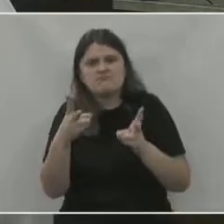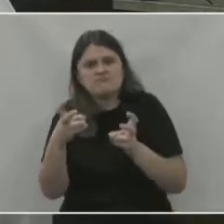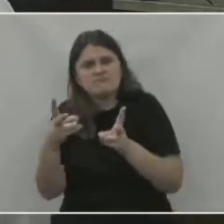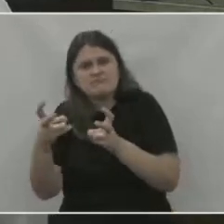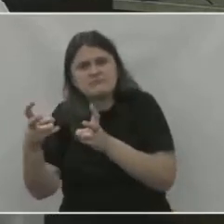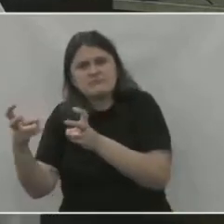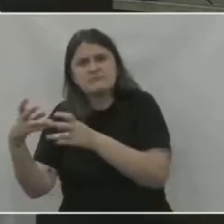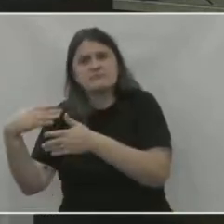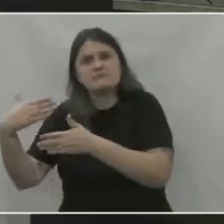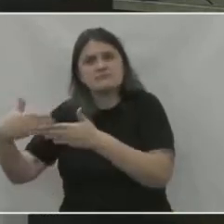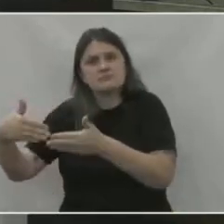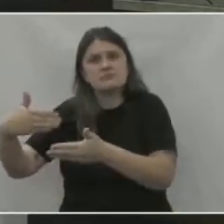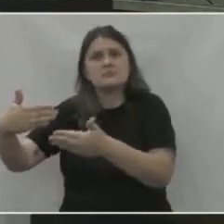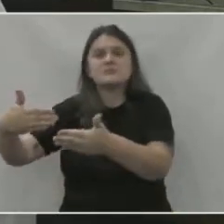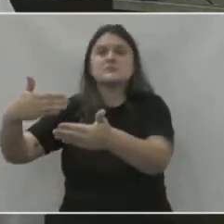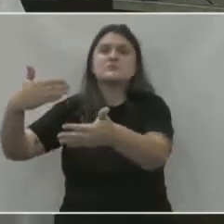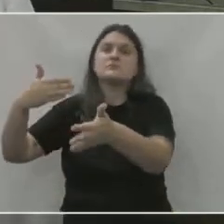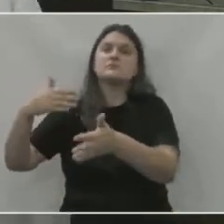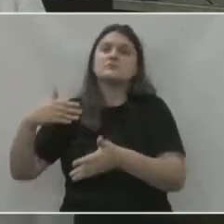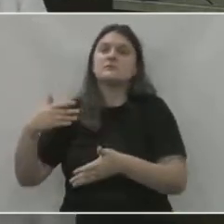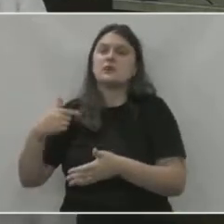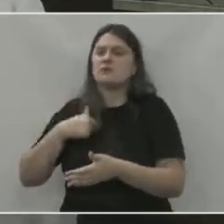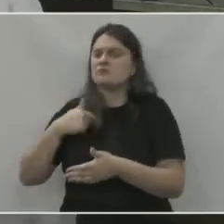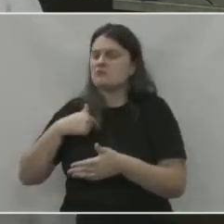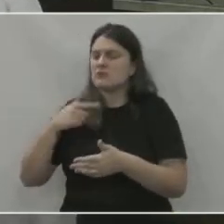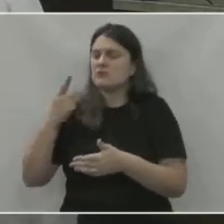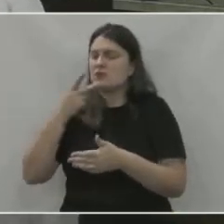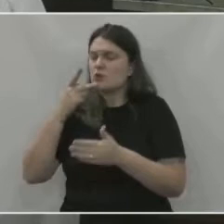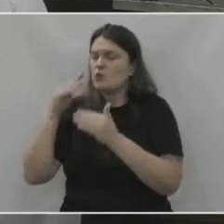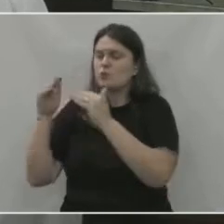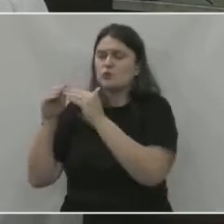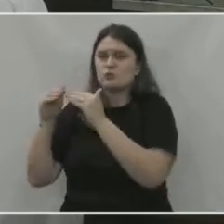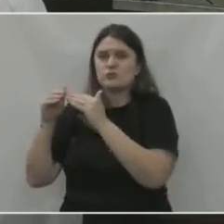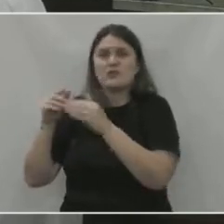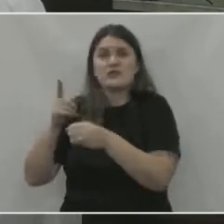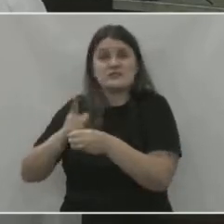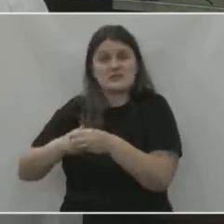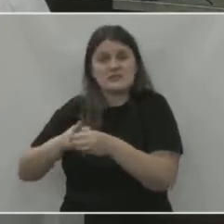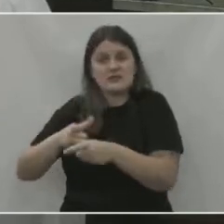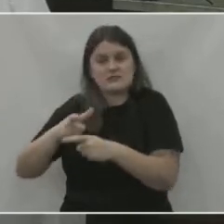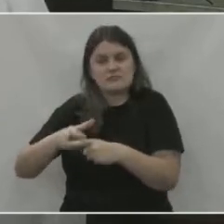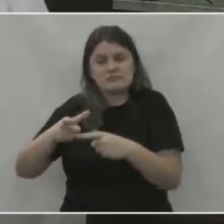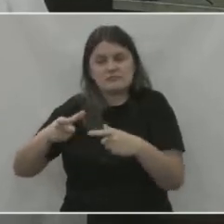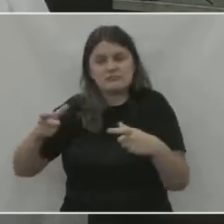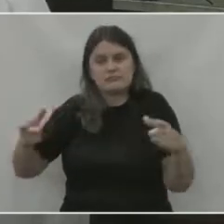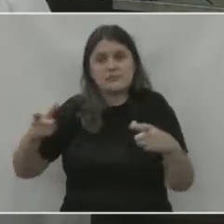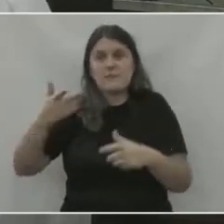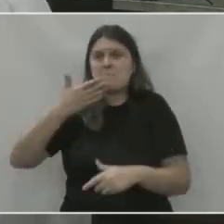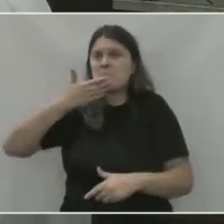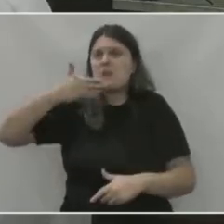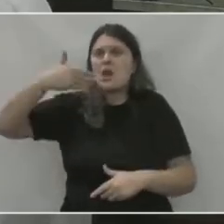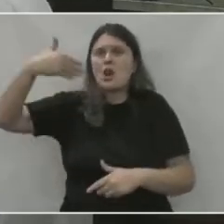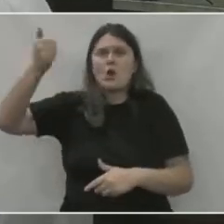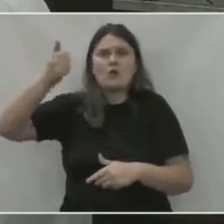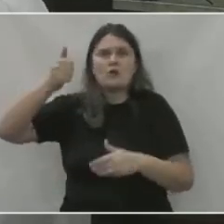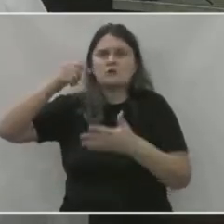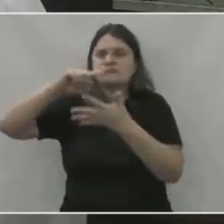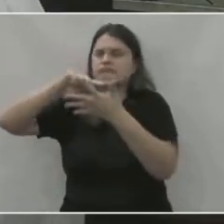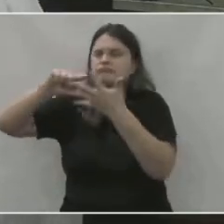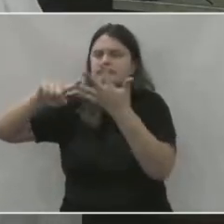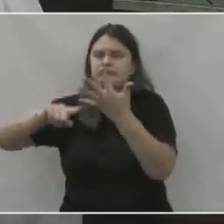Jair, a respeito de que nossa cidade está entre as melhores em diversos